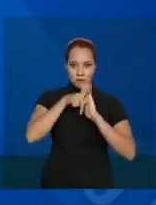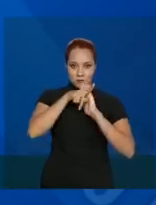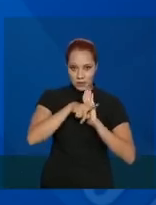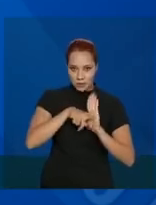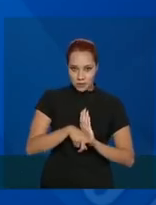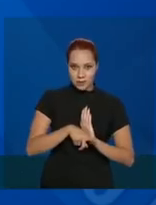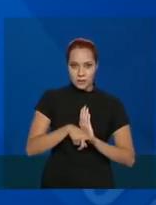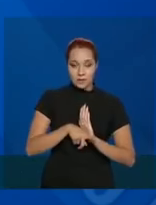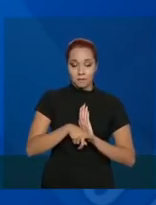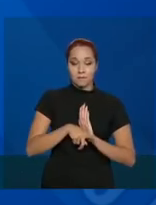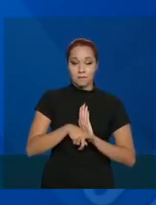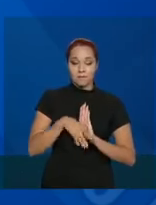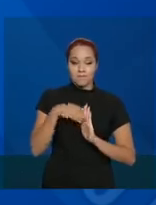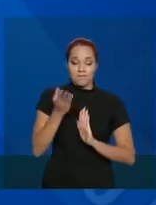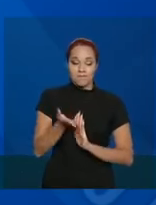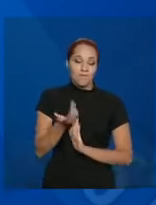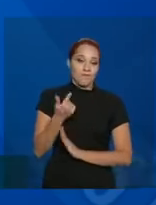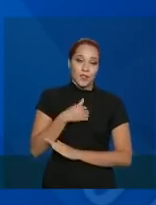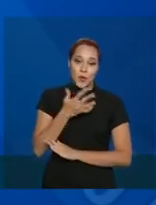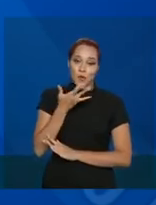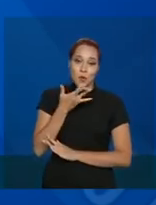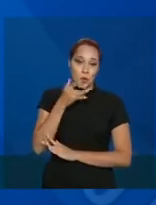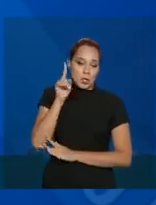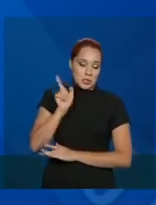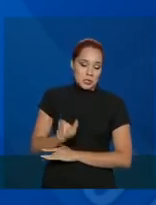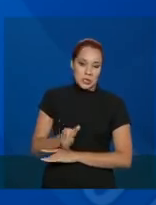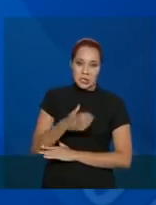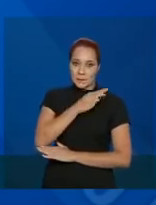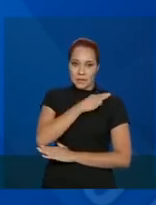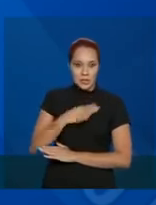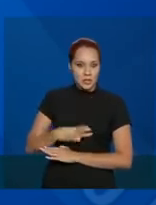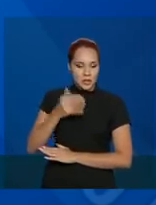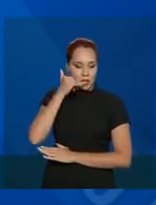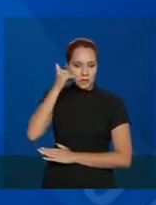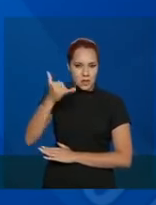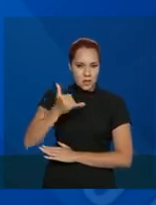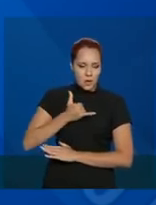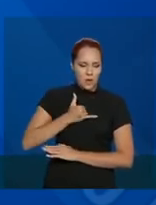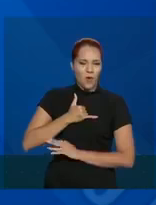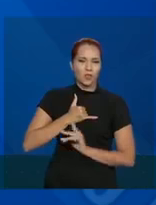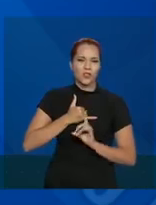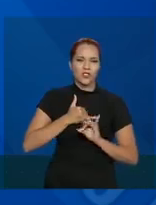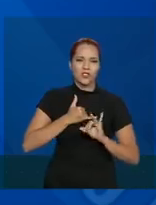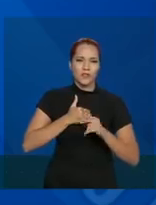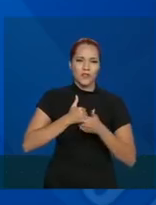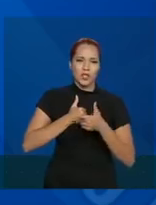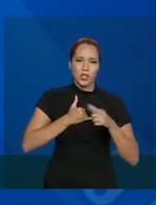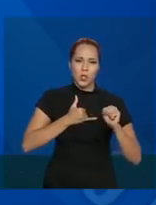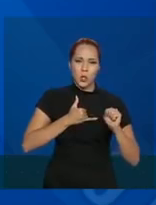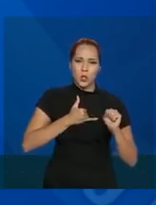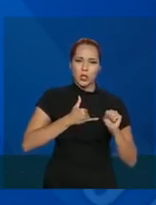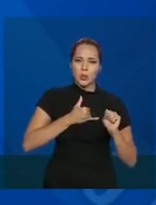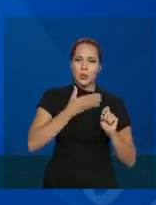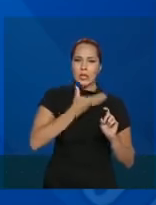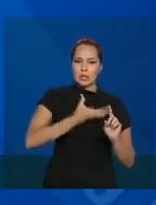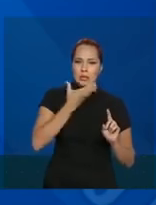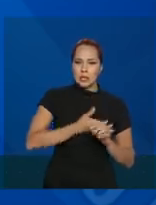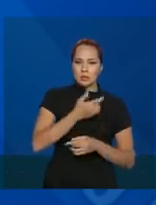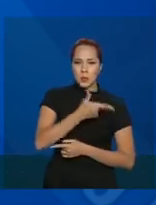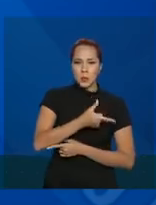e não o conhecia, não conhecia o ministro. O ministro me ligou no dia 28 de dezembro de